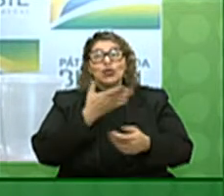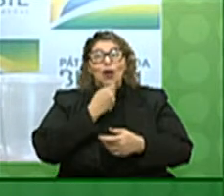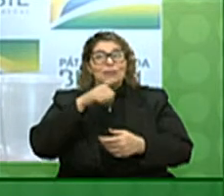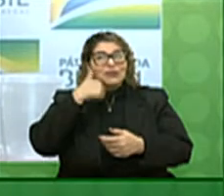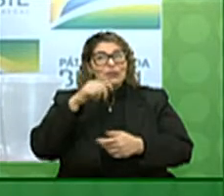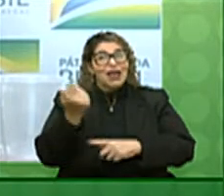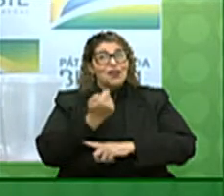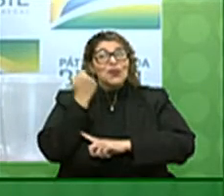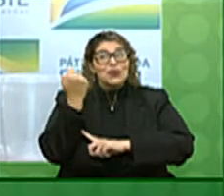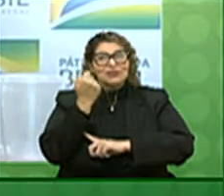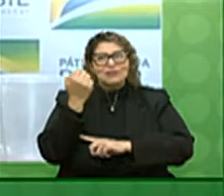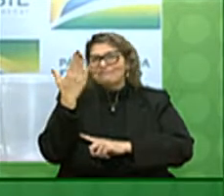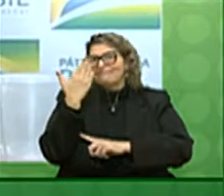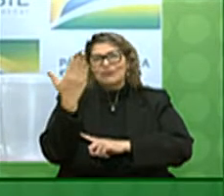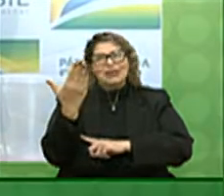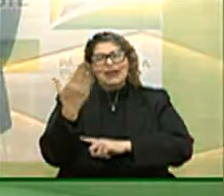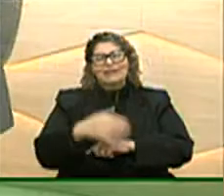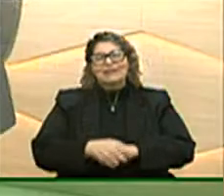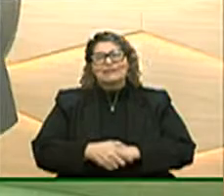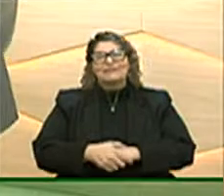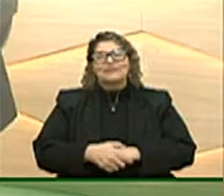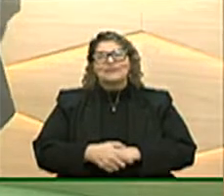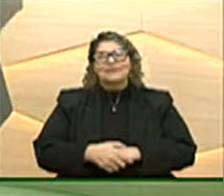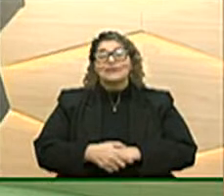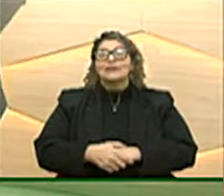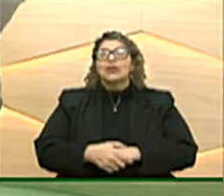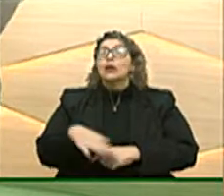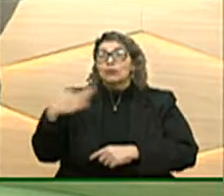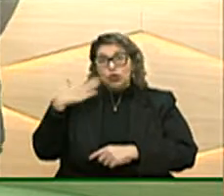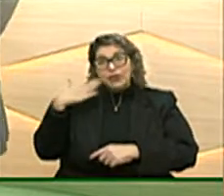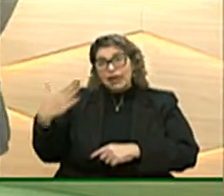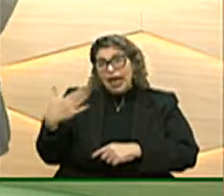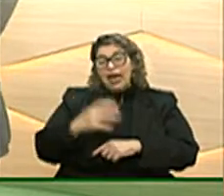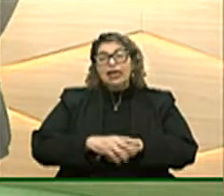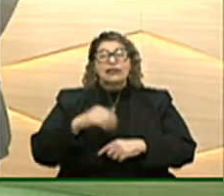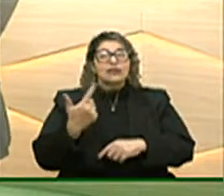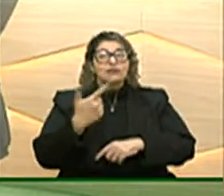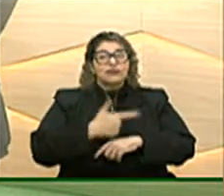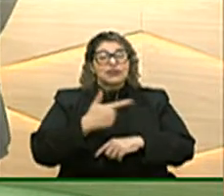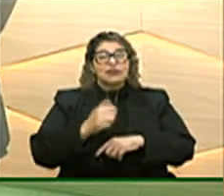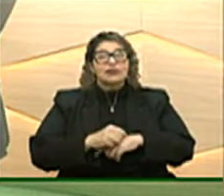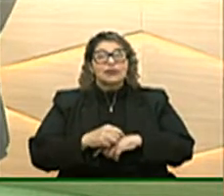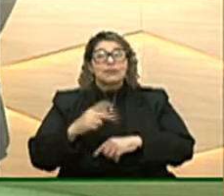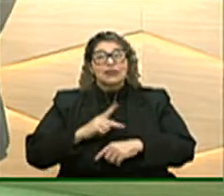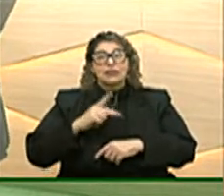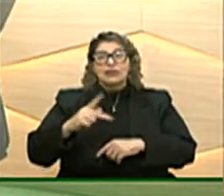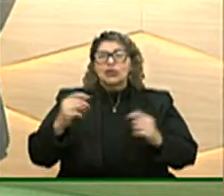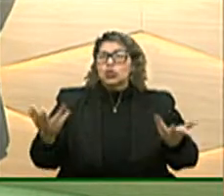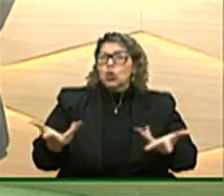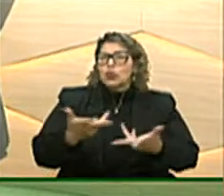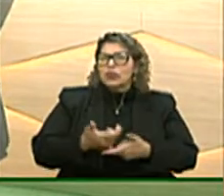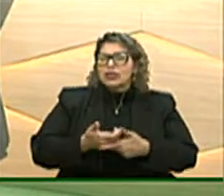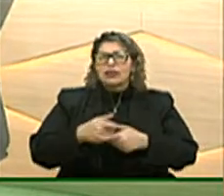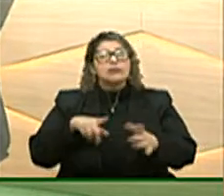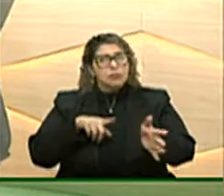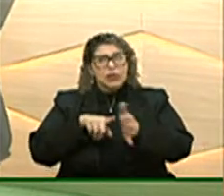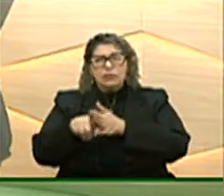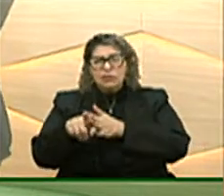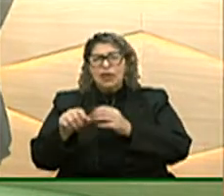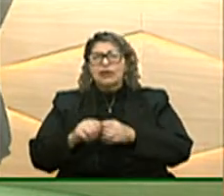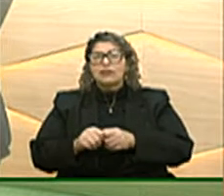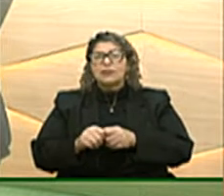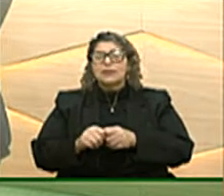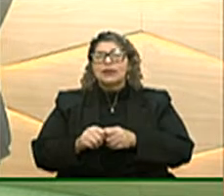amigos aí do Rio Grande do Sul muito obrigado muito obrigado ao vice-presidente Hamilton Mourão nós agradecemos aos convidados que enviaram perguntas